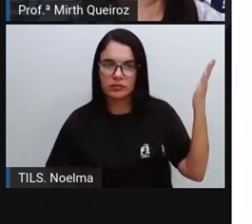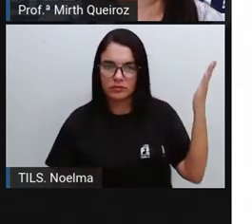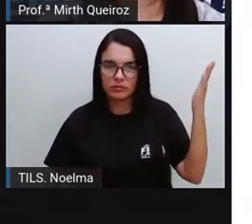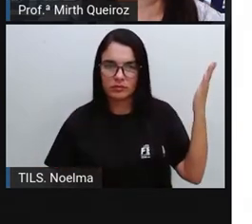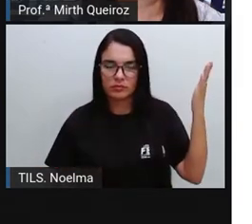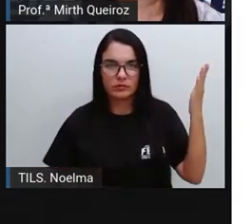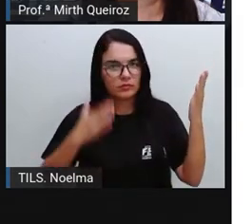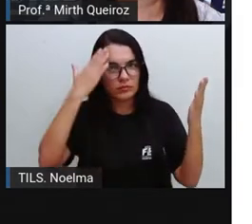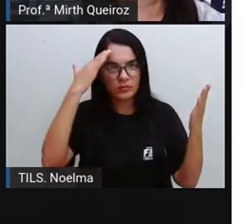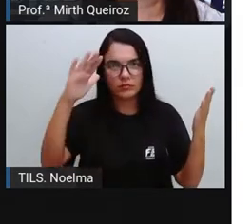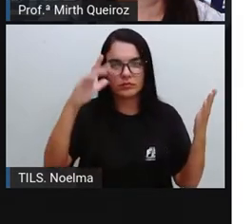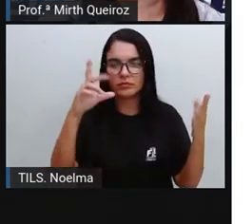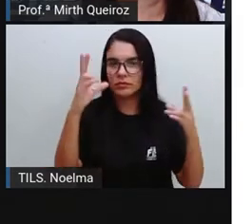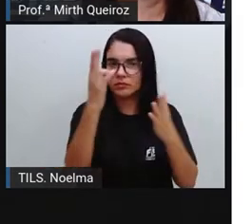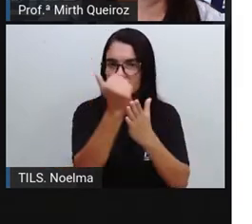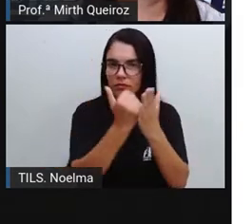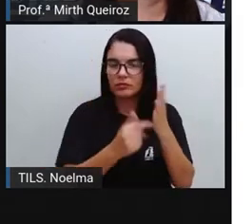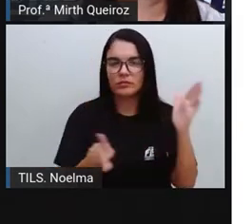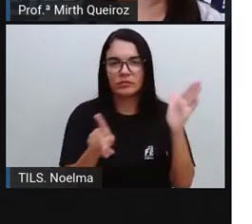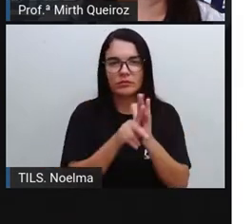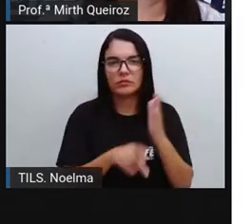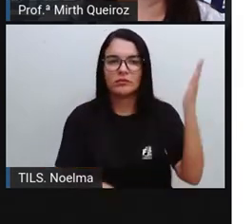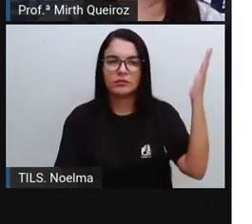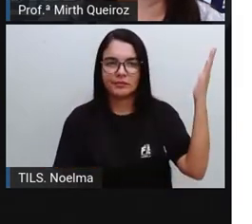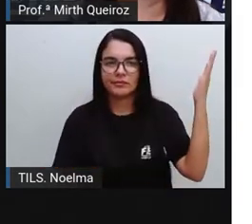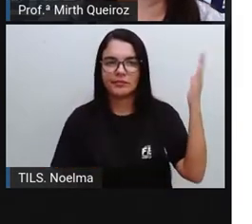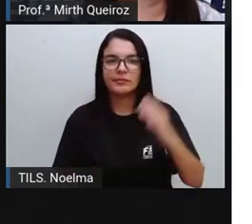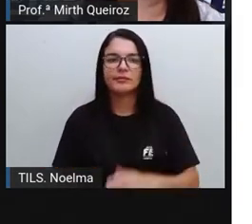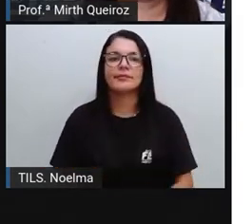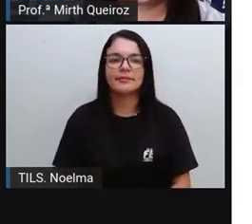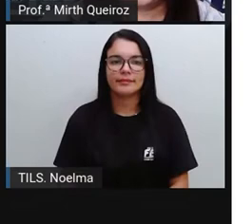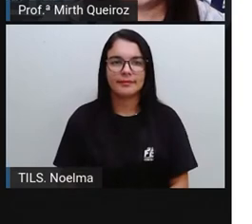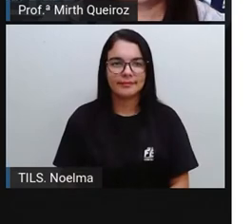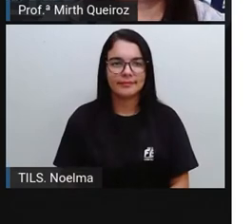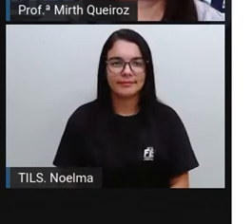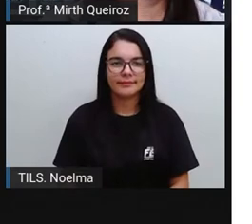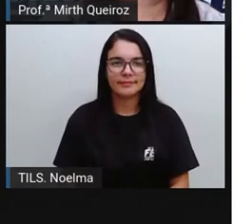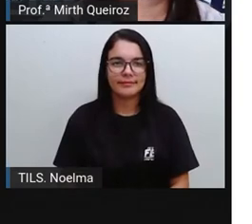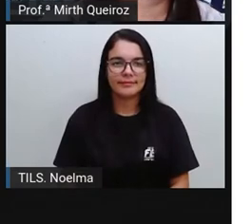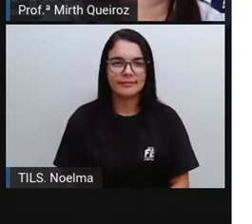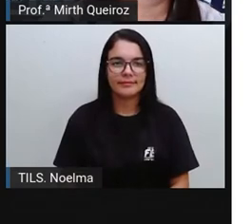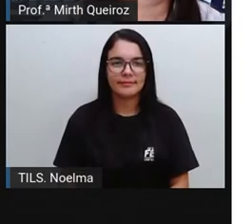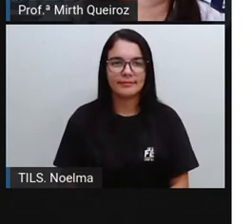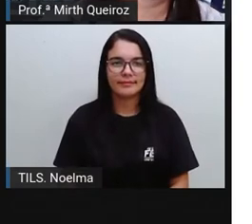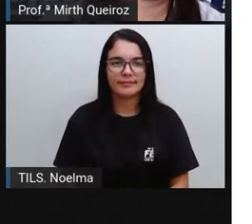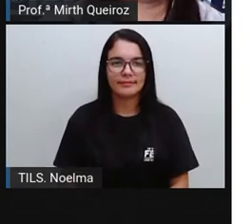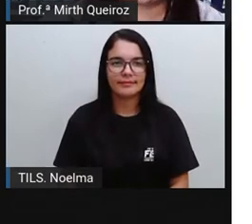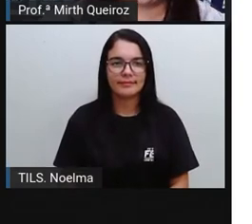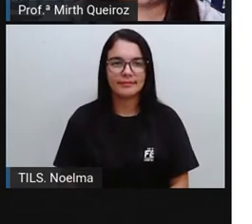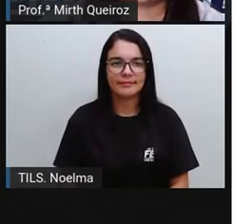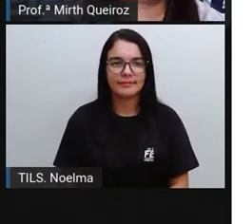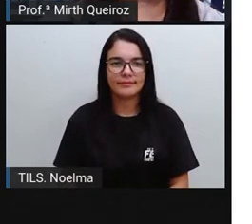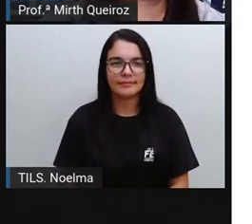quadrado, retângulo, círculo, losango, paralelogramo e o trapézio.